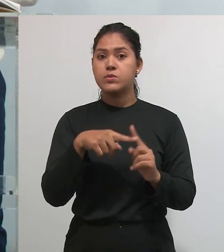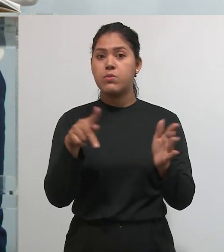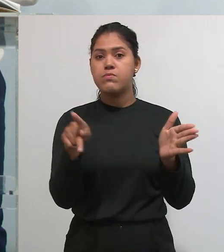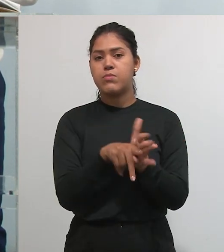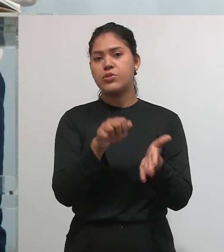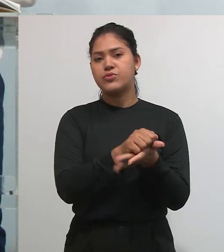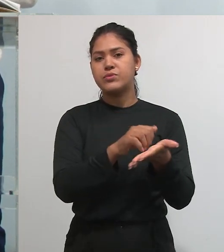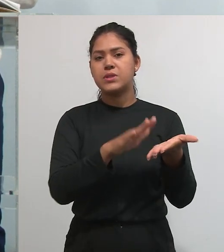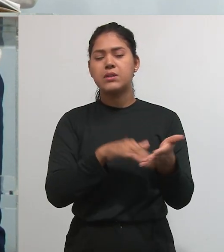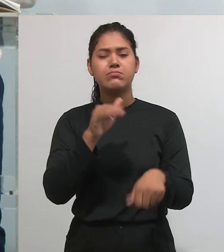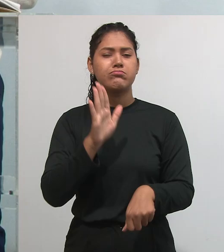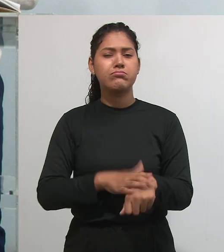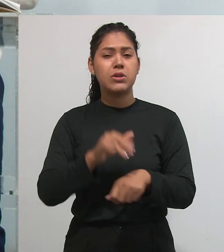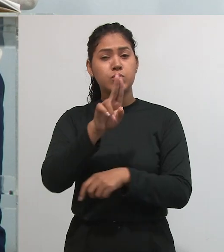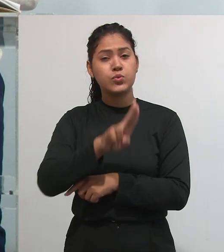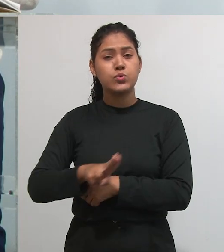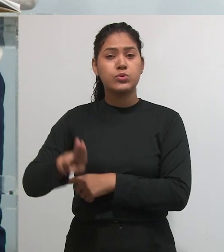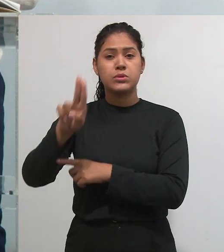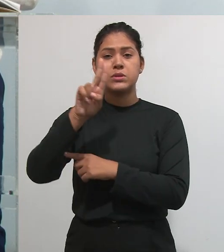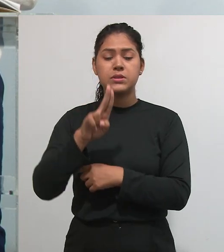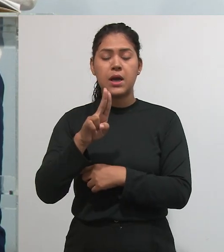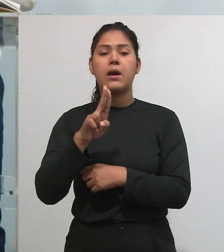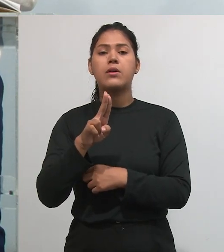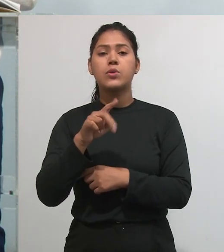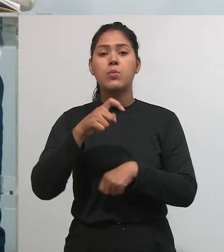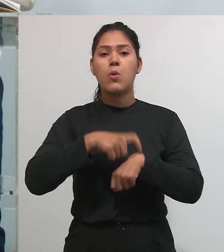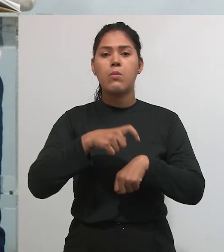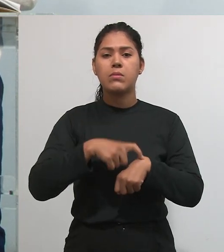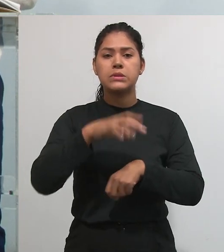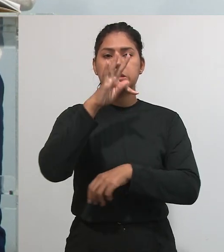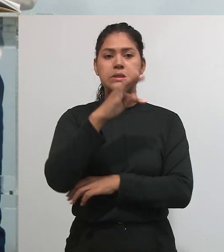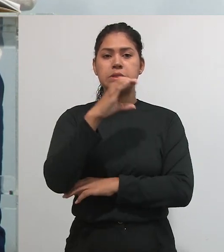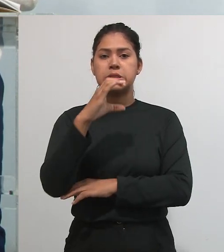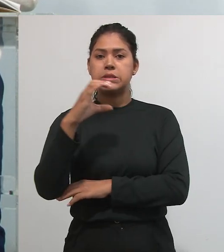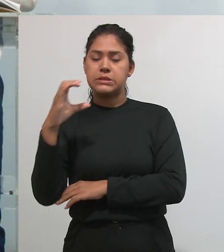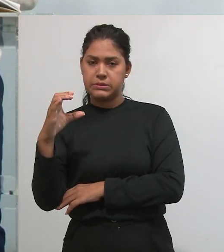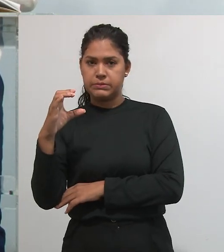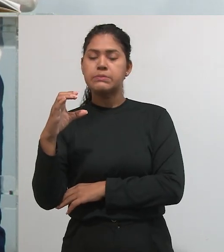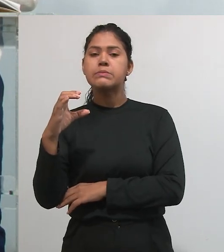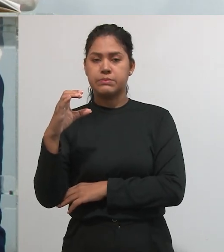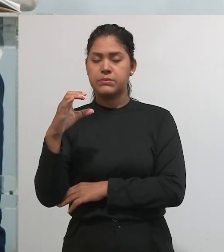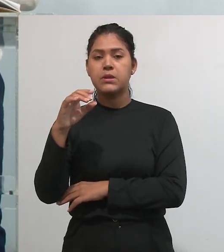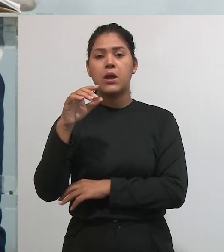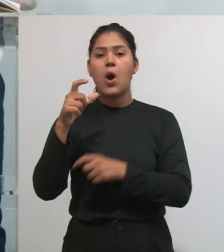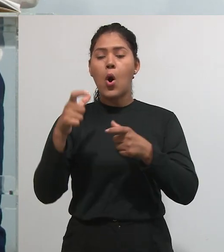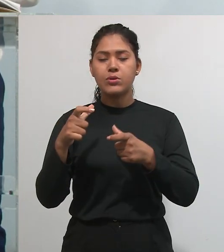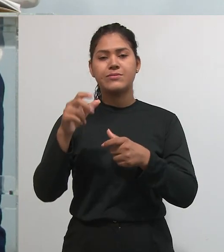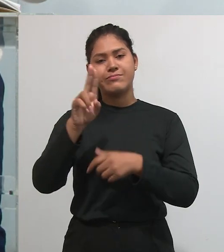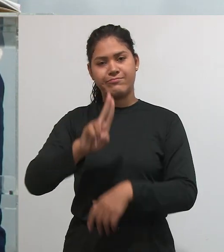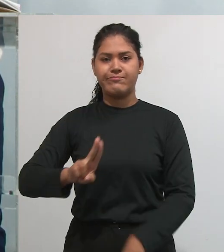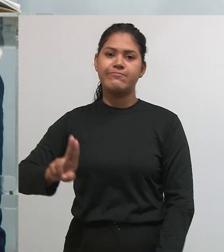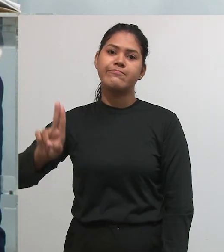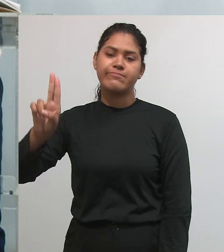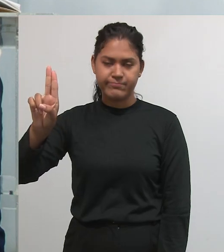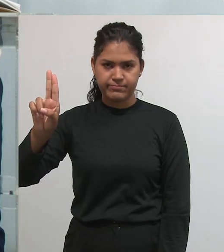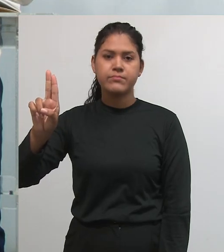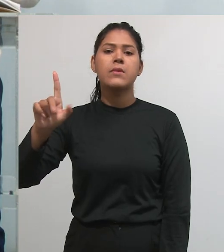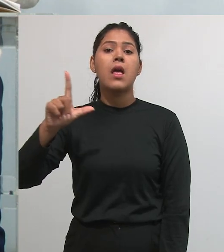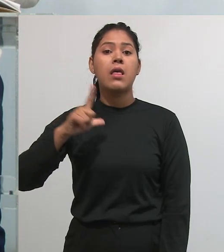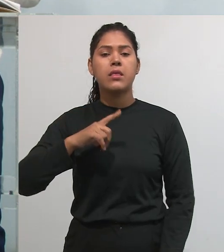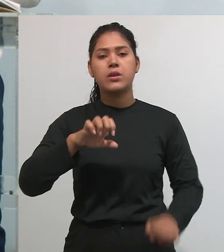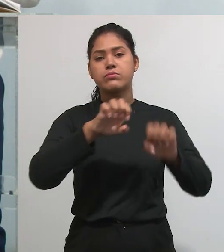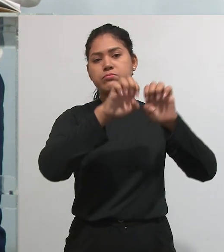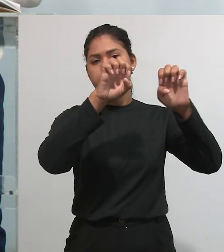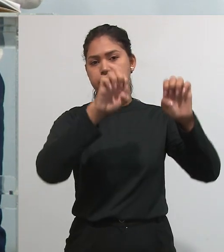mais utilizada como trabalho de conclusão de curso, como o TCC nas universidades. Então, ela tem uma